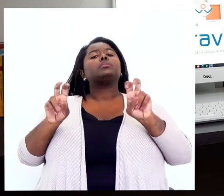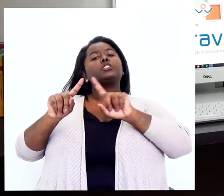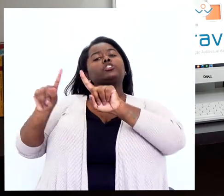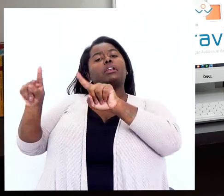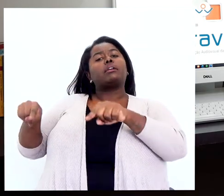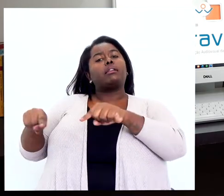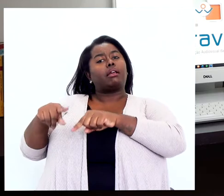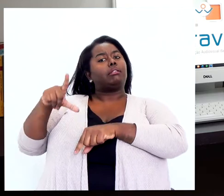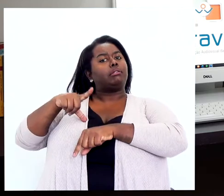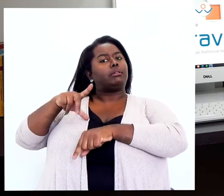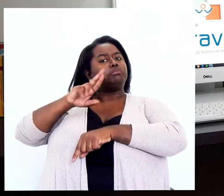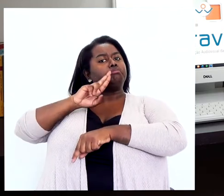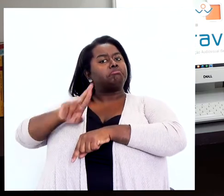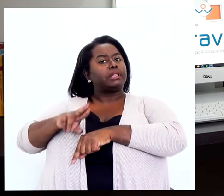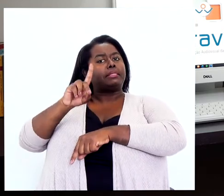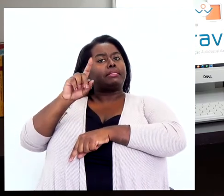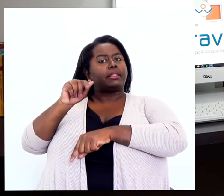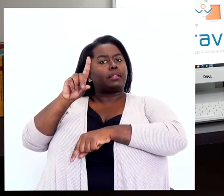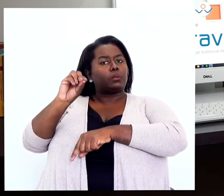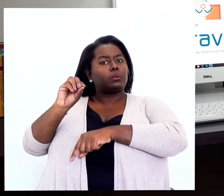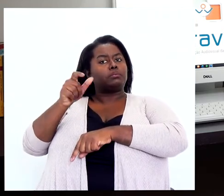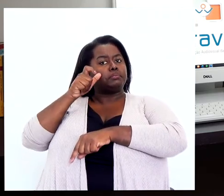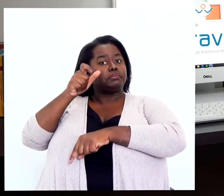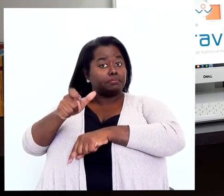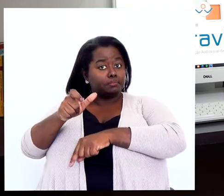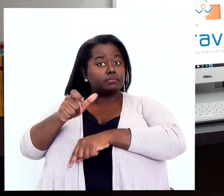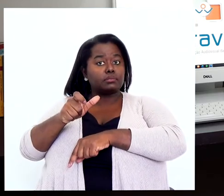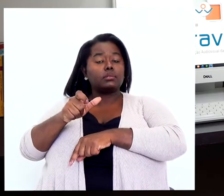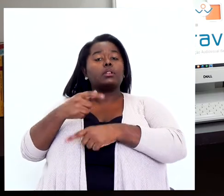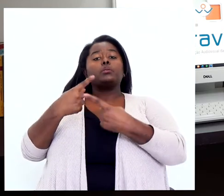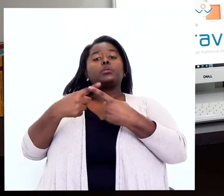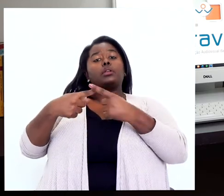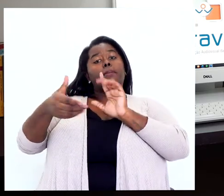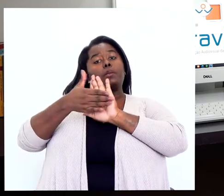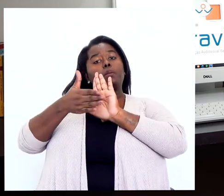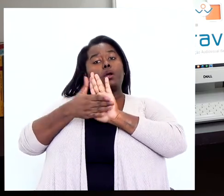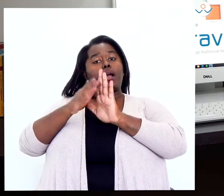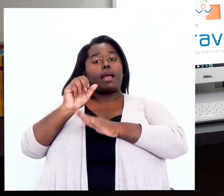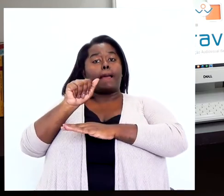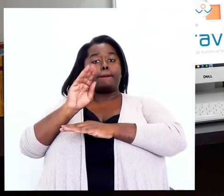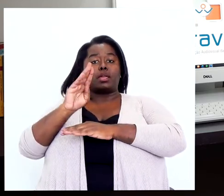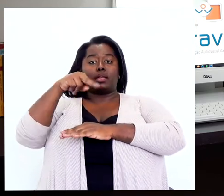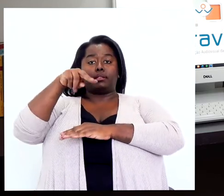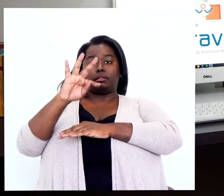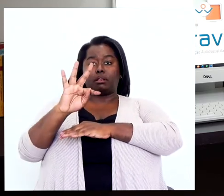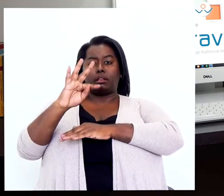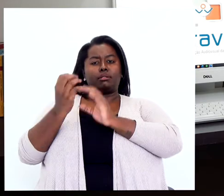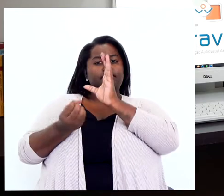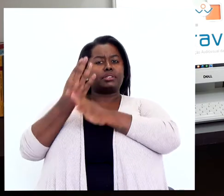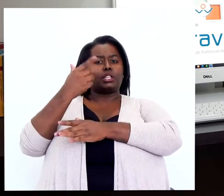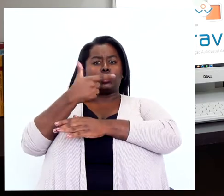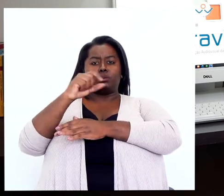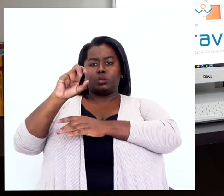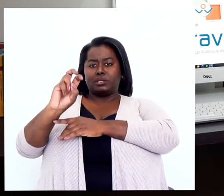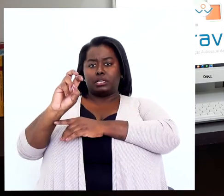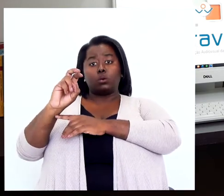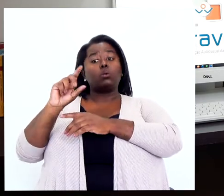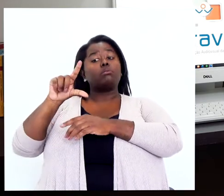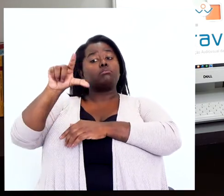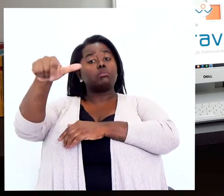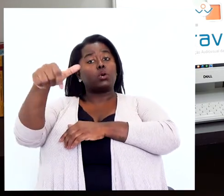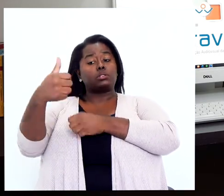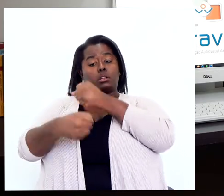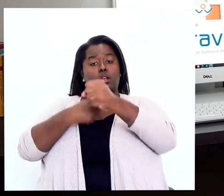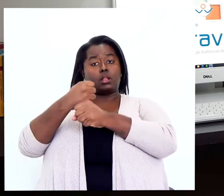janelas, nós tivemos dados muito interessantes, porque a proposta da ABNT, que é uma proposta que foi criada lá em 2005